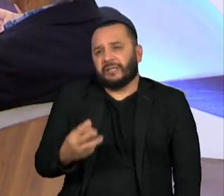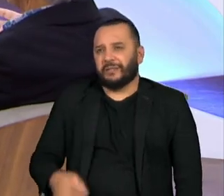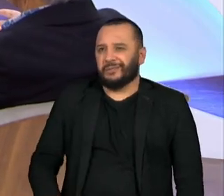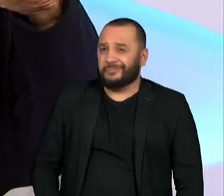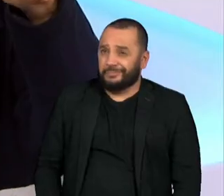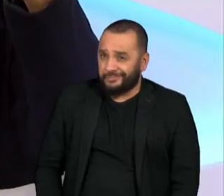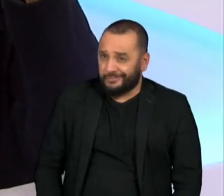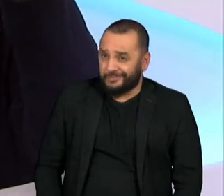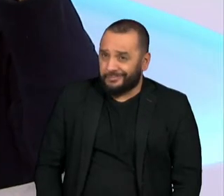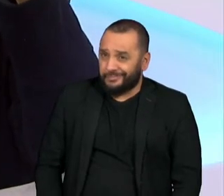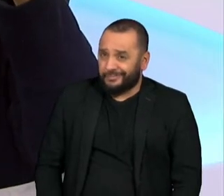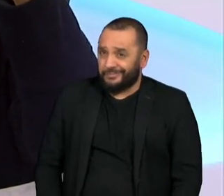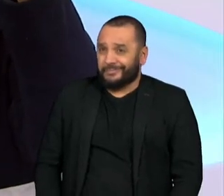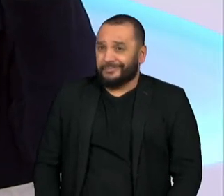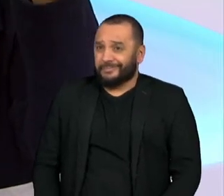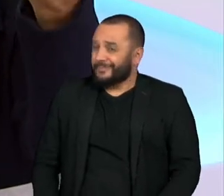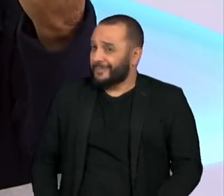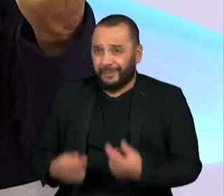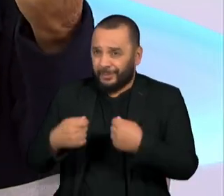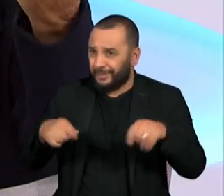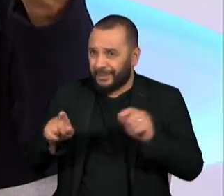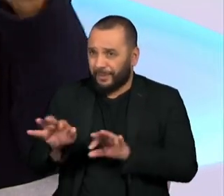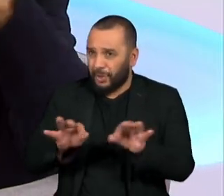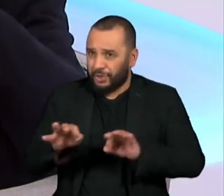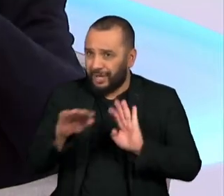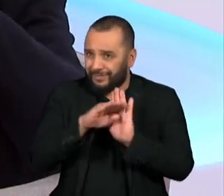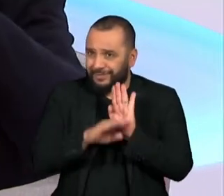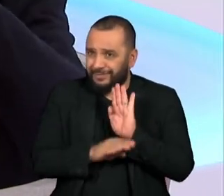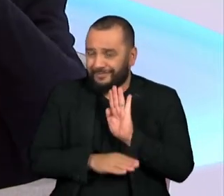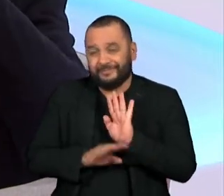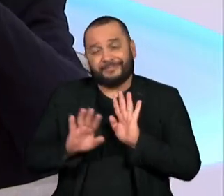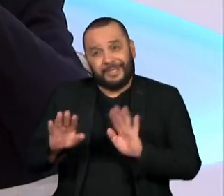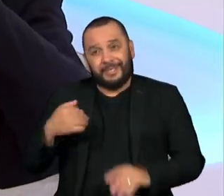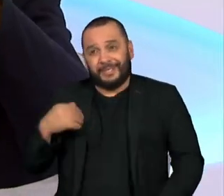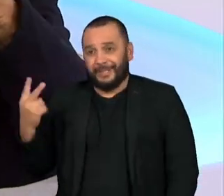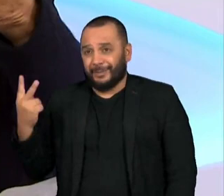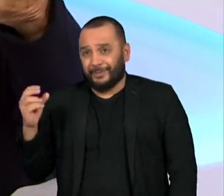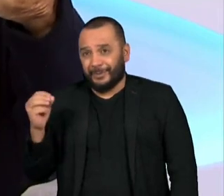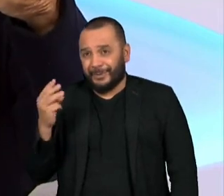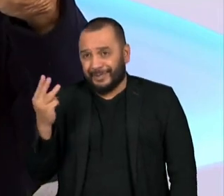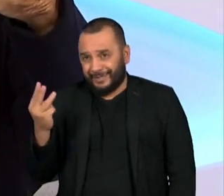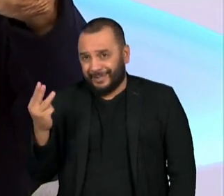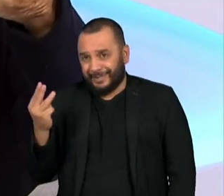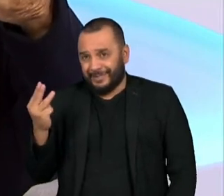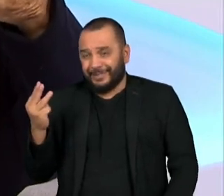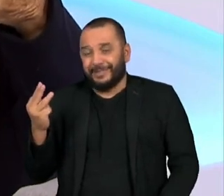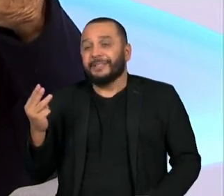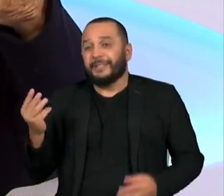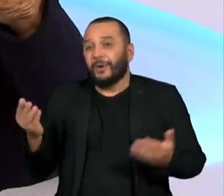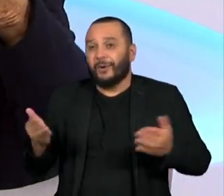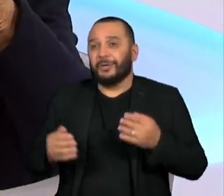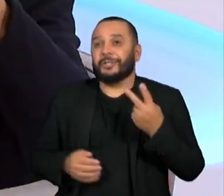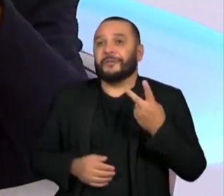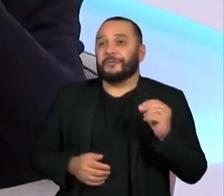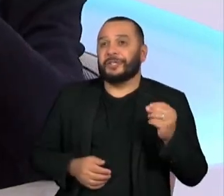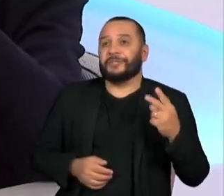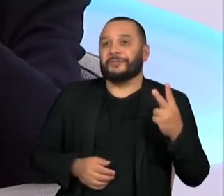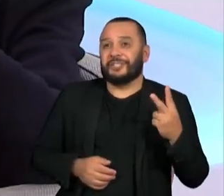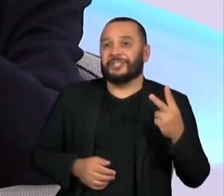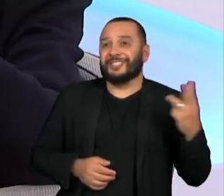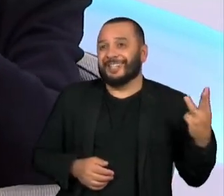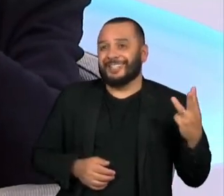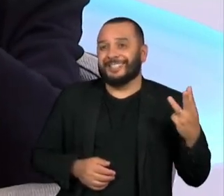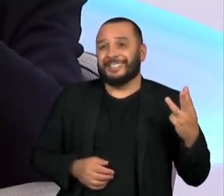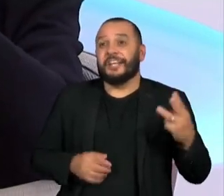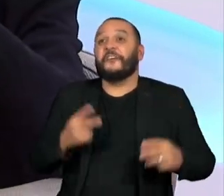eu tenho escrito sobre isso que de 2003 para 2023 se passaram 20 anos e 20 anos num país